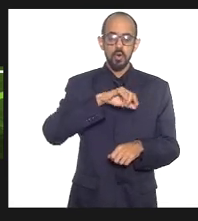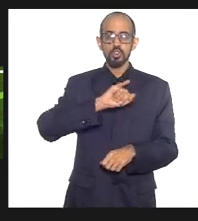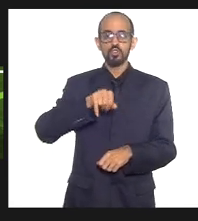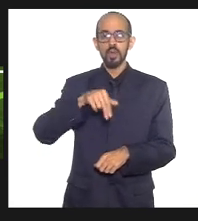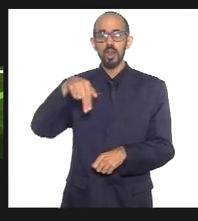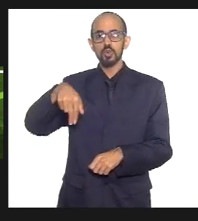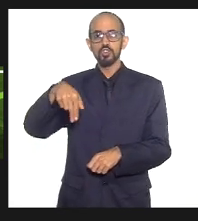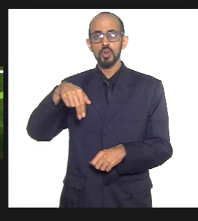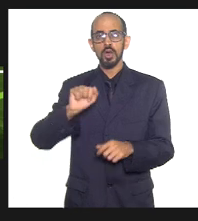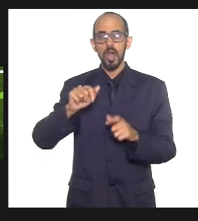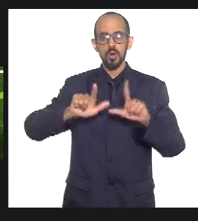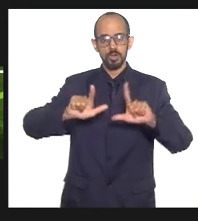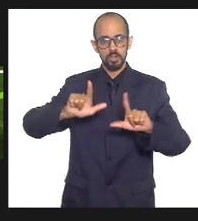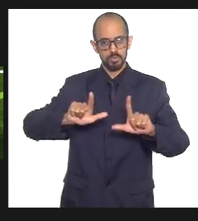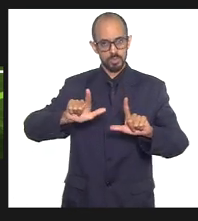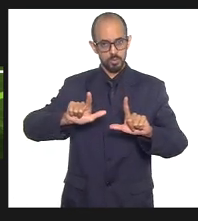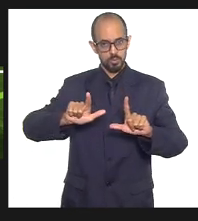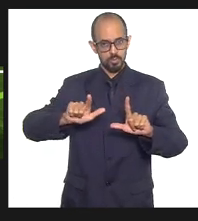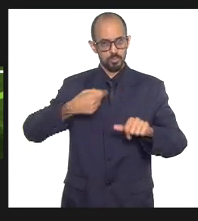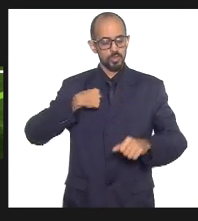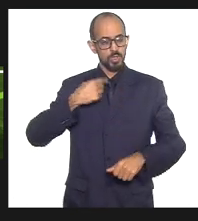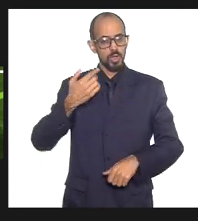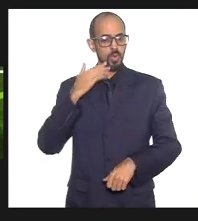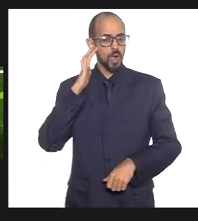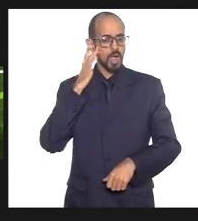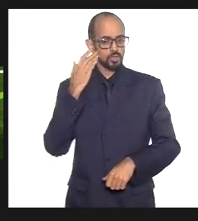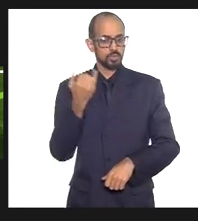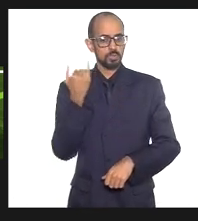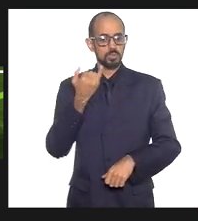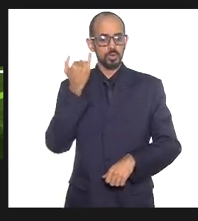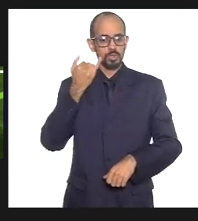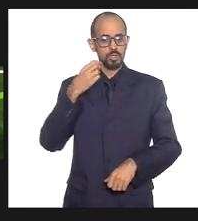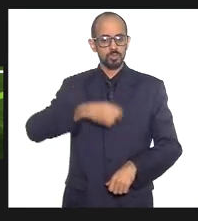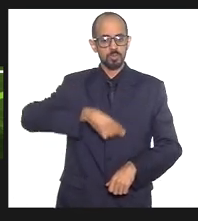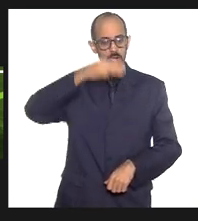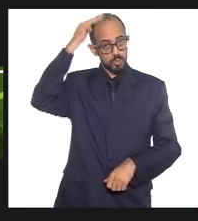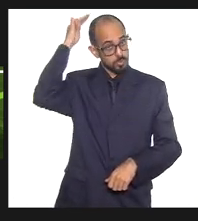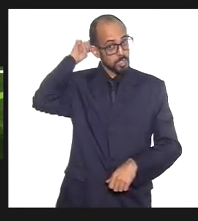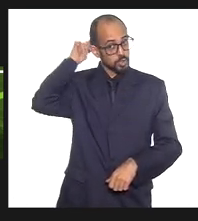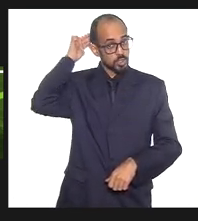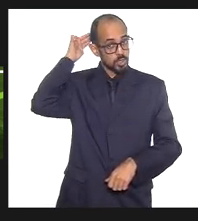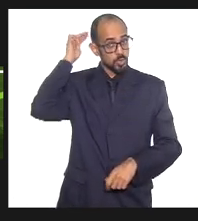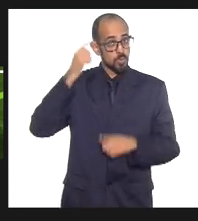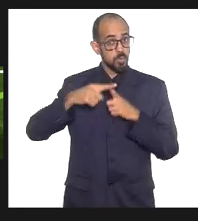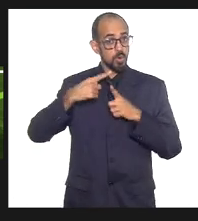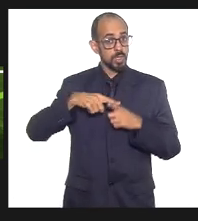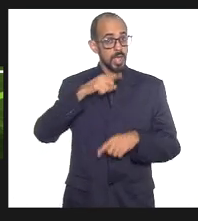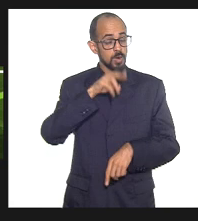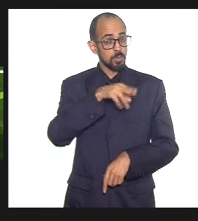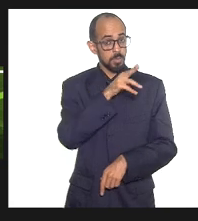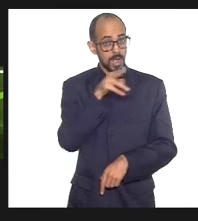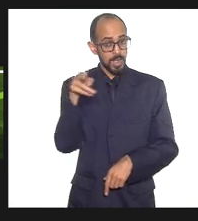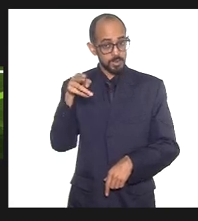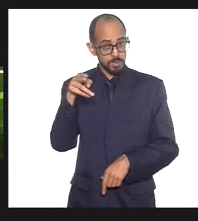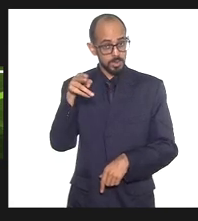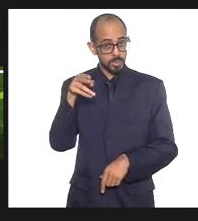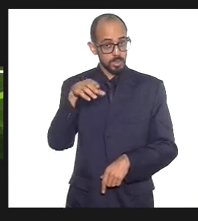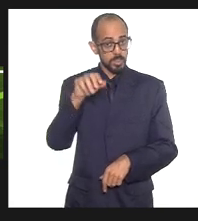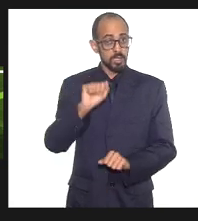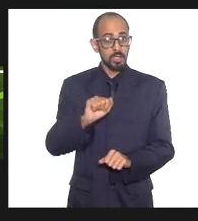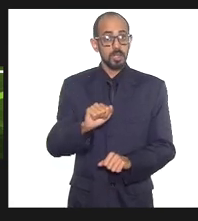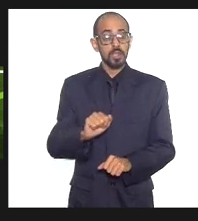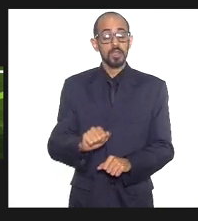da Comissão contra a Intolerância. Eu achei muito importante ser o Márcio Pacheco, porque era um padre católico, felizmente